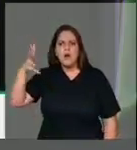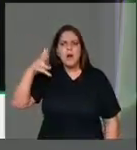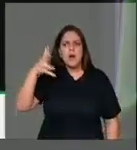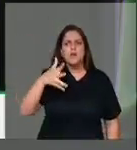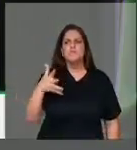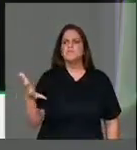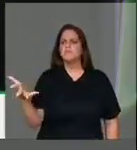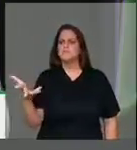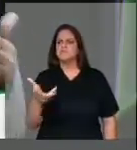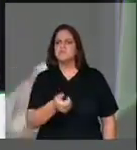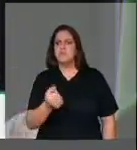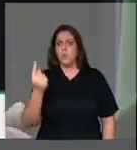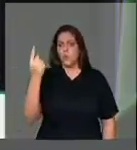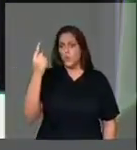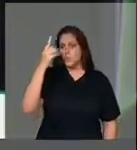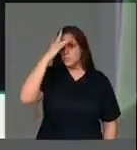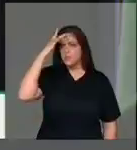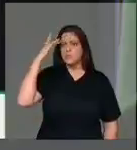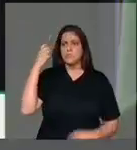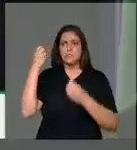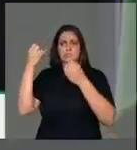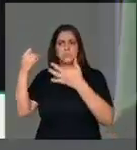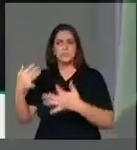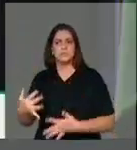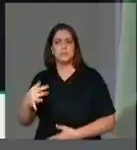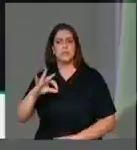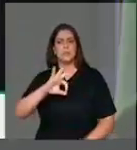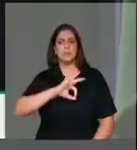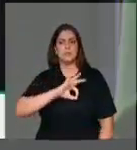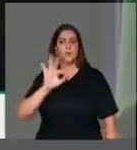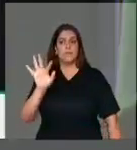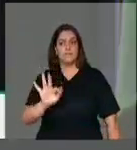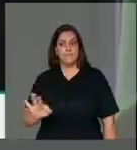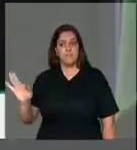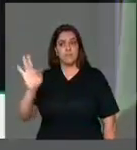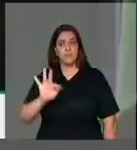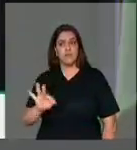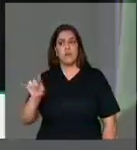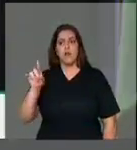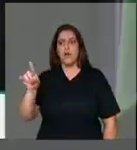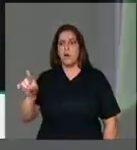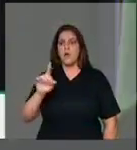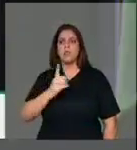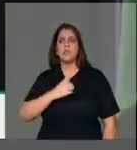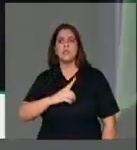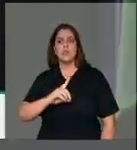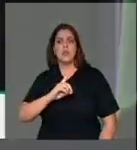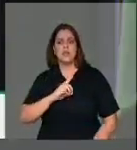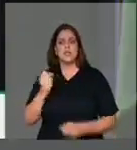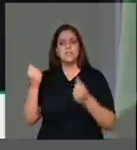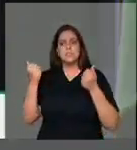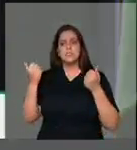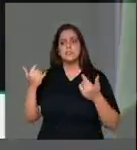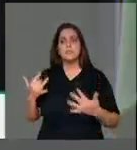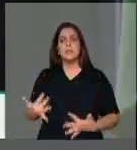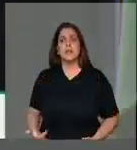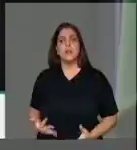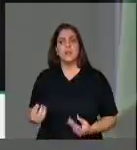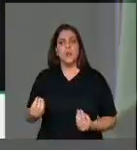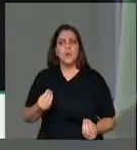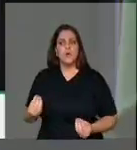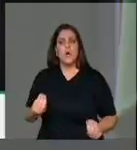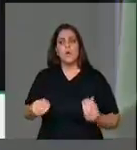palestrou pela Polícia Federal, um delegado da Polícia Federal, mostrando a lavagem de dinheiro e o